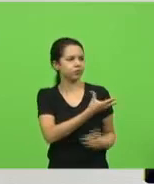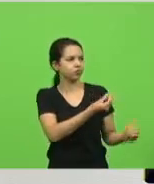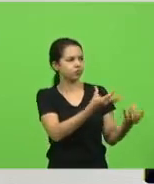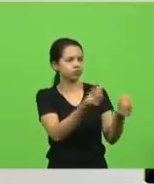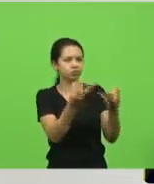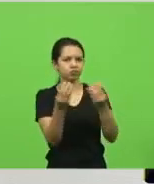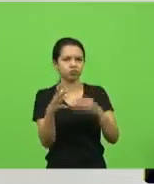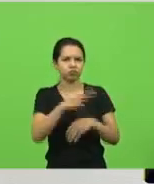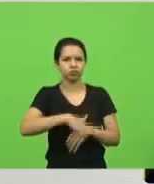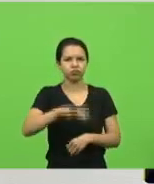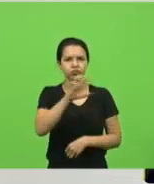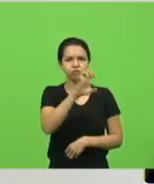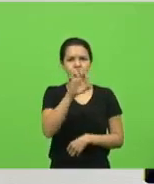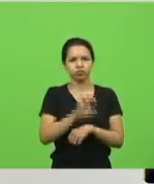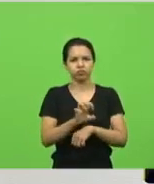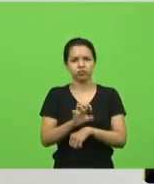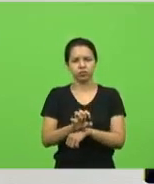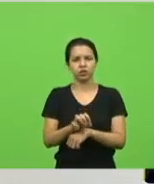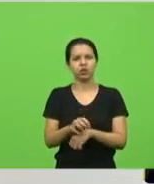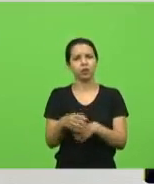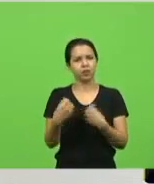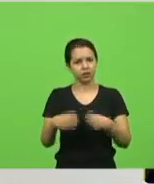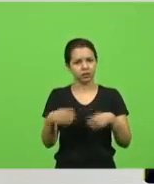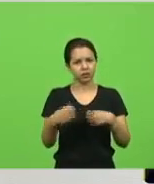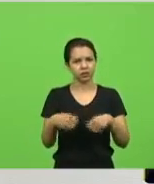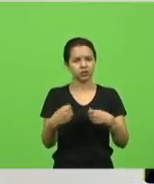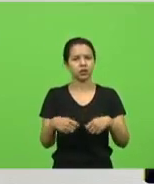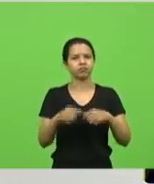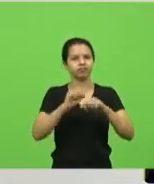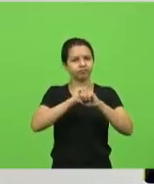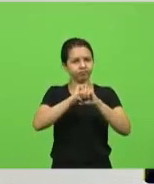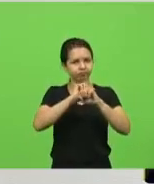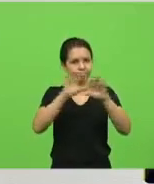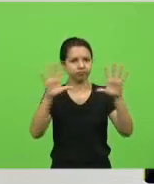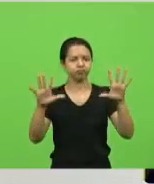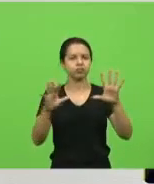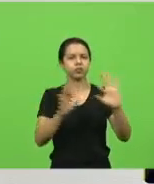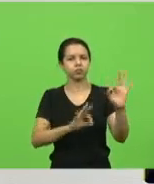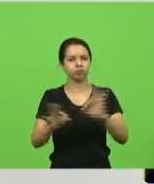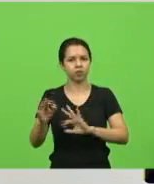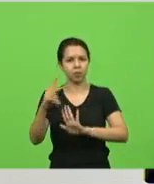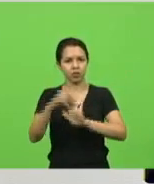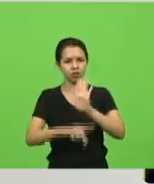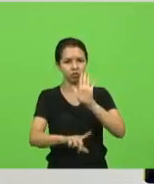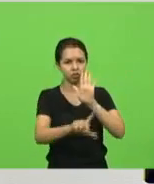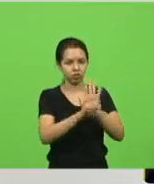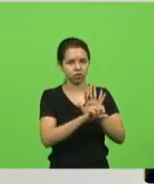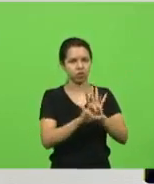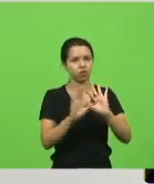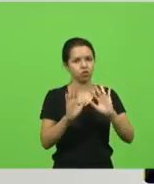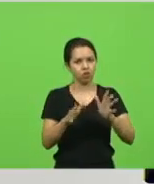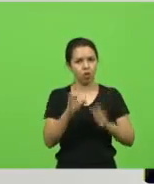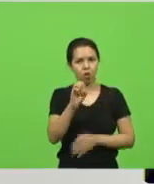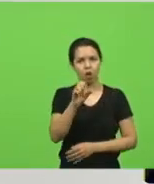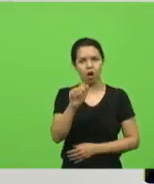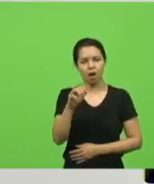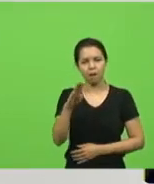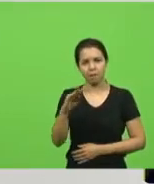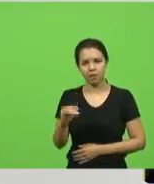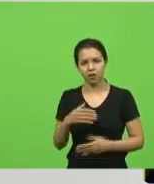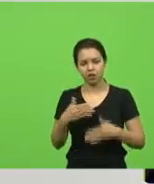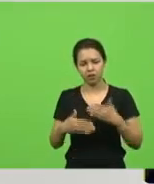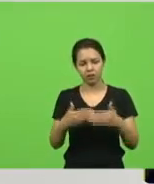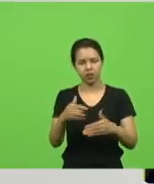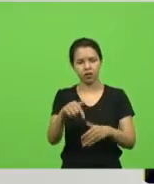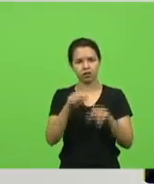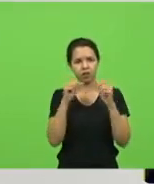transparência, nós criamos esse projeto de lei, que já recebeu uma carta aberta de apoio do Ministério Público, da OAB, que está tramitando aqui